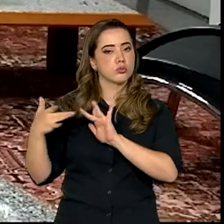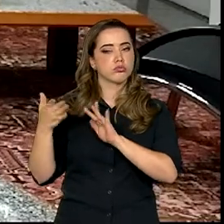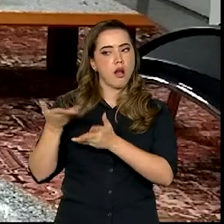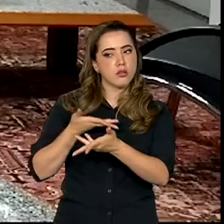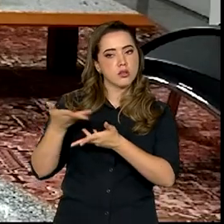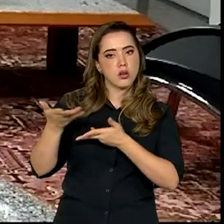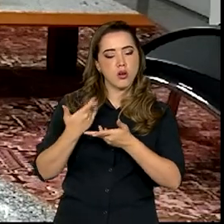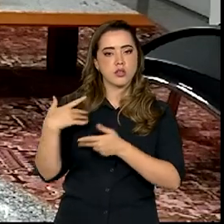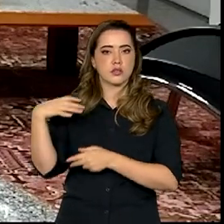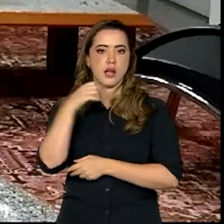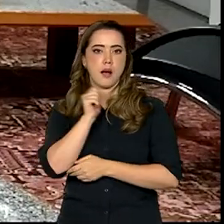troca e receba logo o seu benefício.